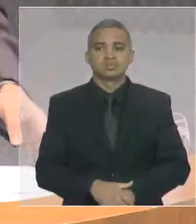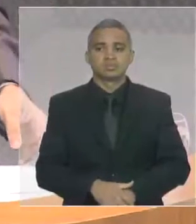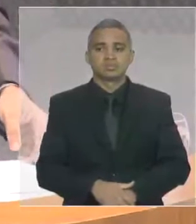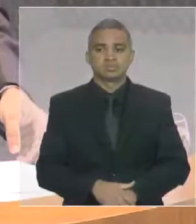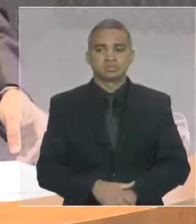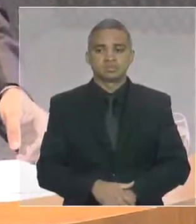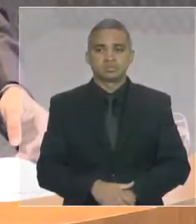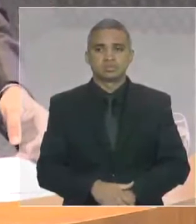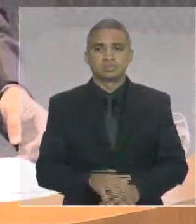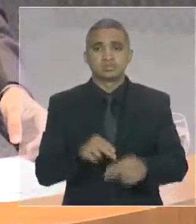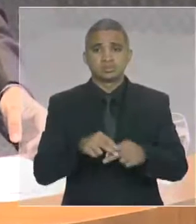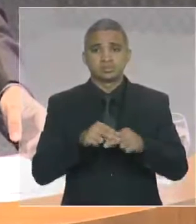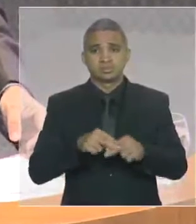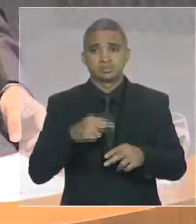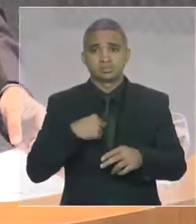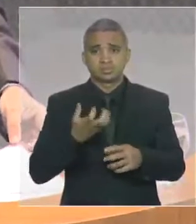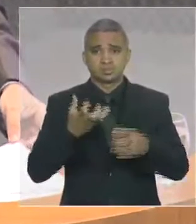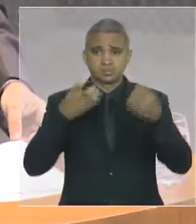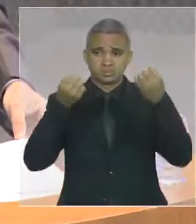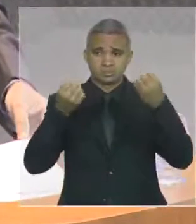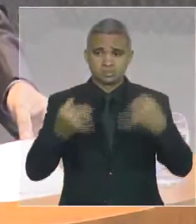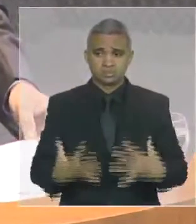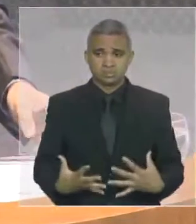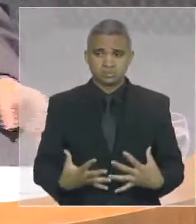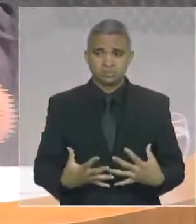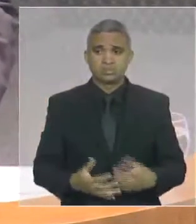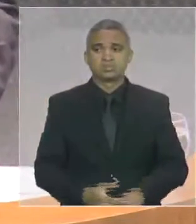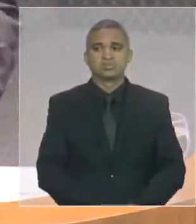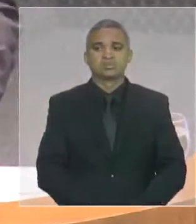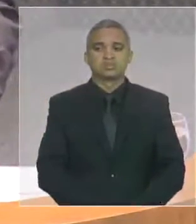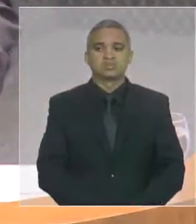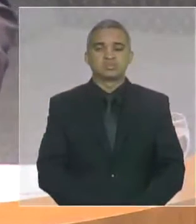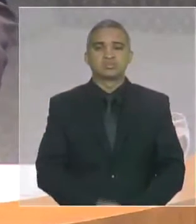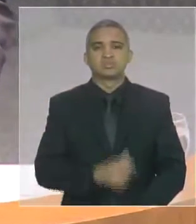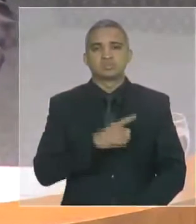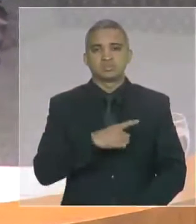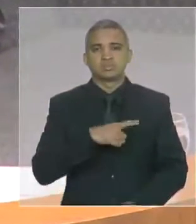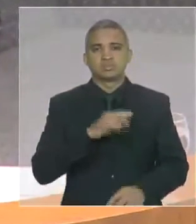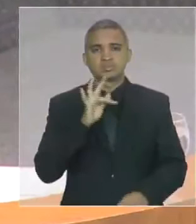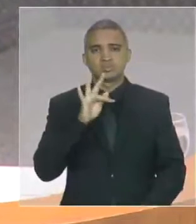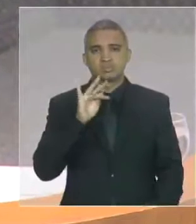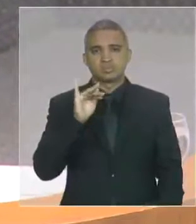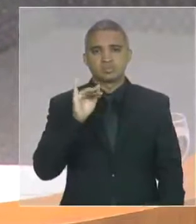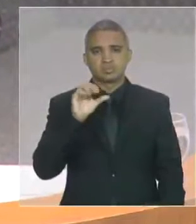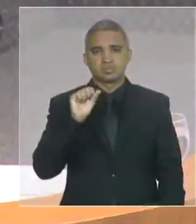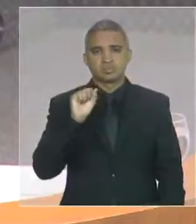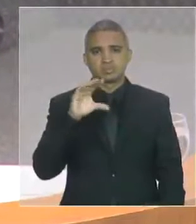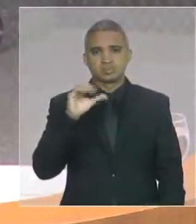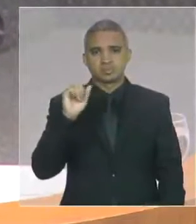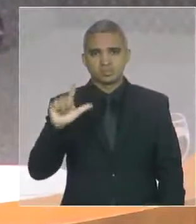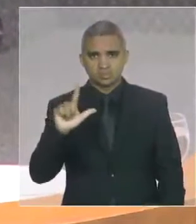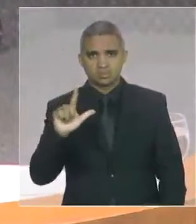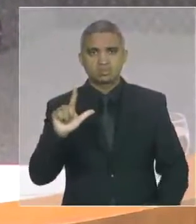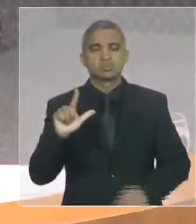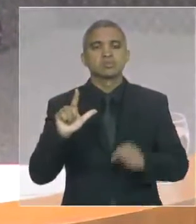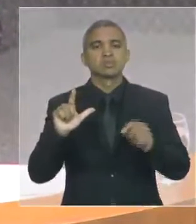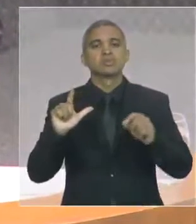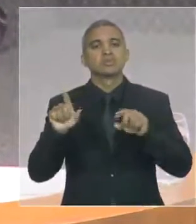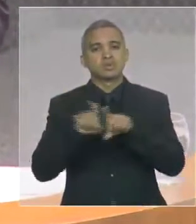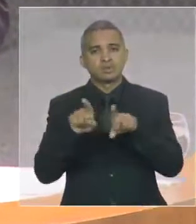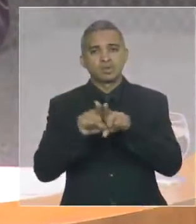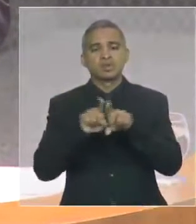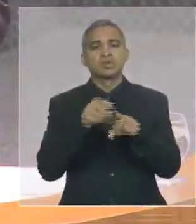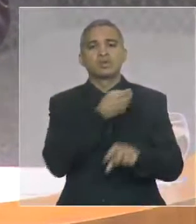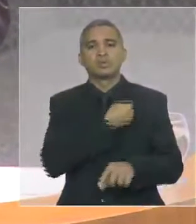que gostaria de acentuar. No âmbito fiscal, nós tivemos uma redução das transferências federais para o nosso